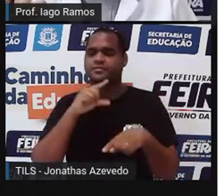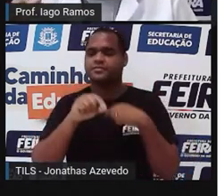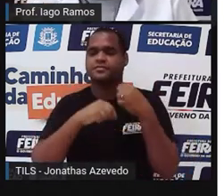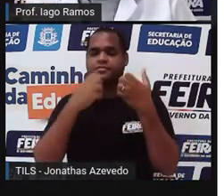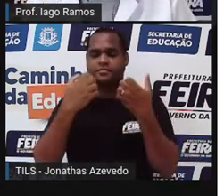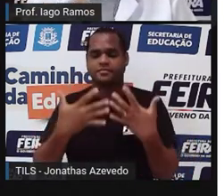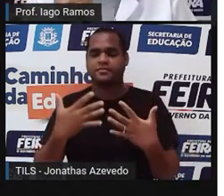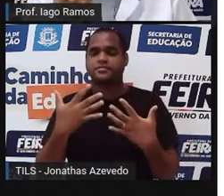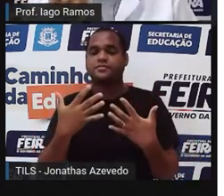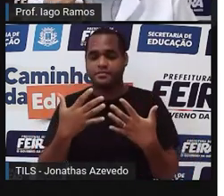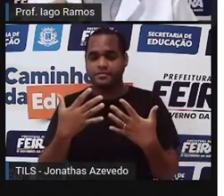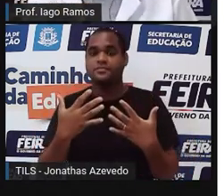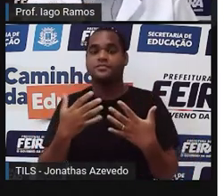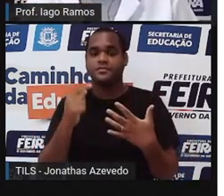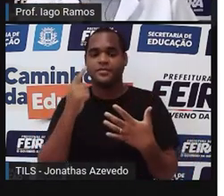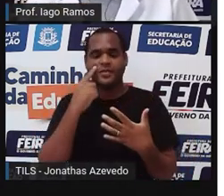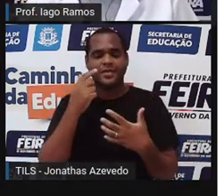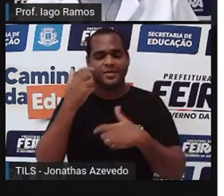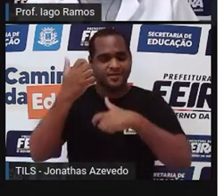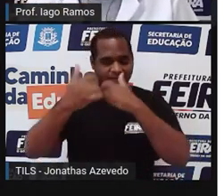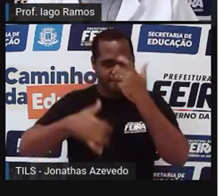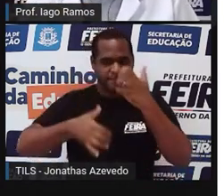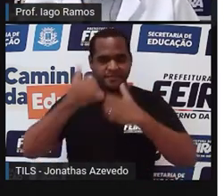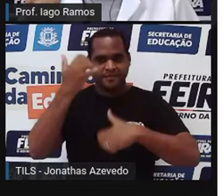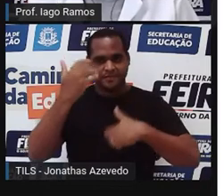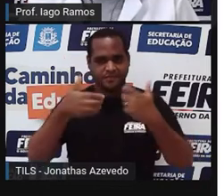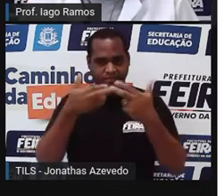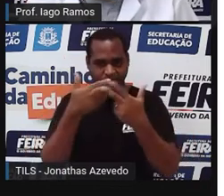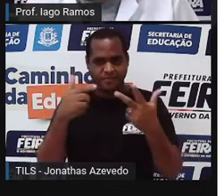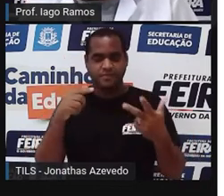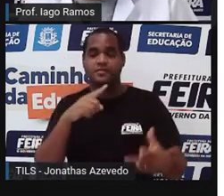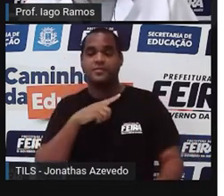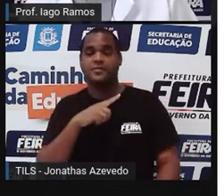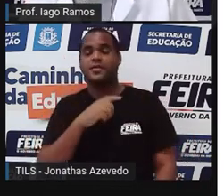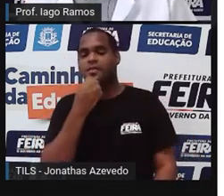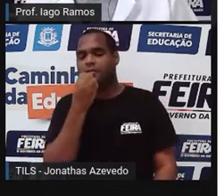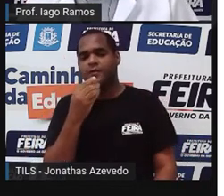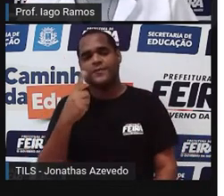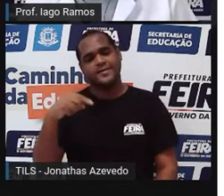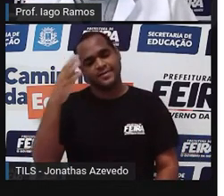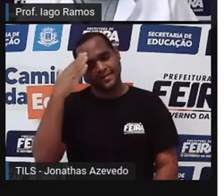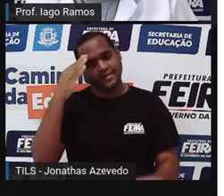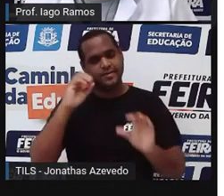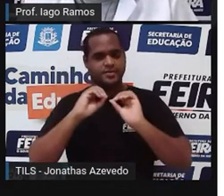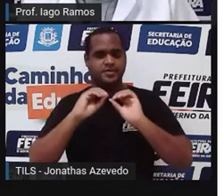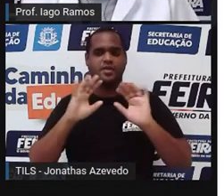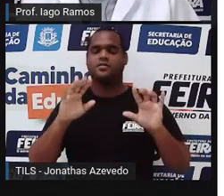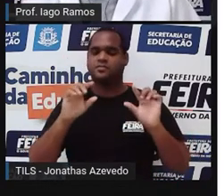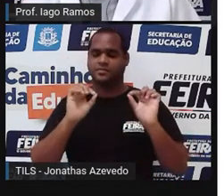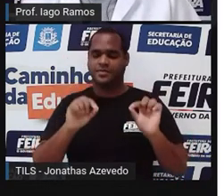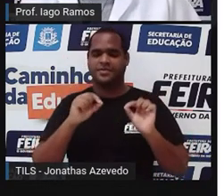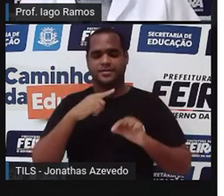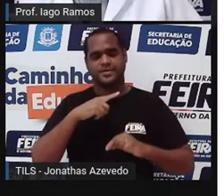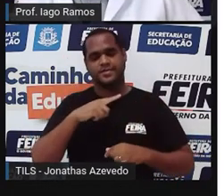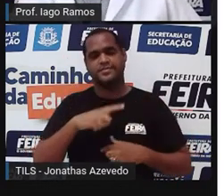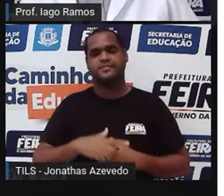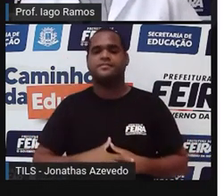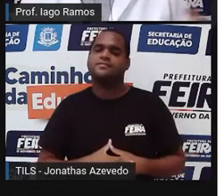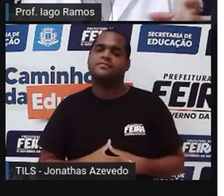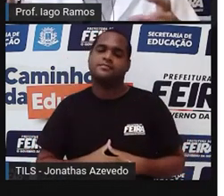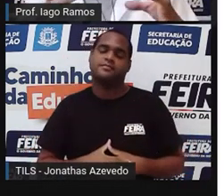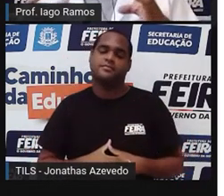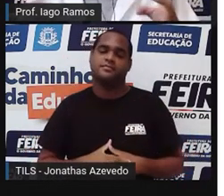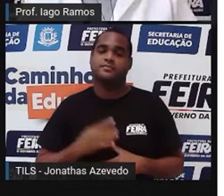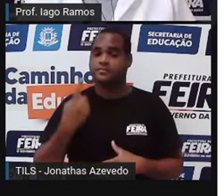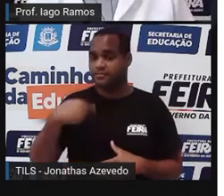tentando deixar as coisas mais explicadinhas possíveis para que você possa entender. Ok? Bom, desde quando a